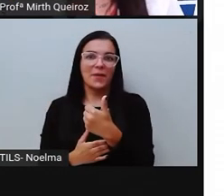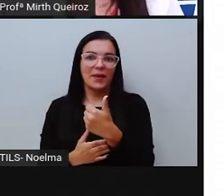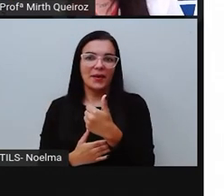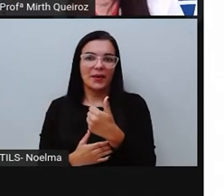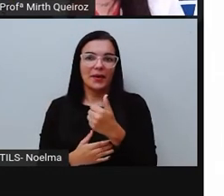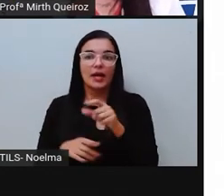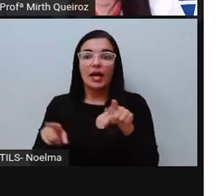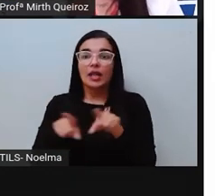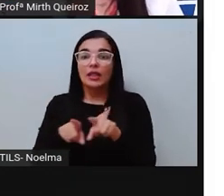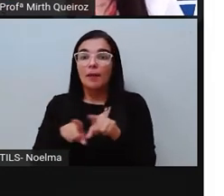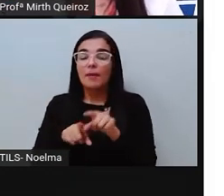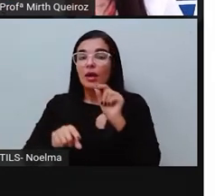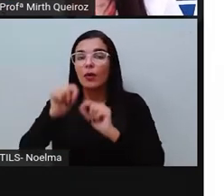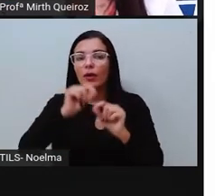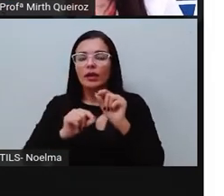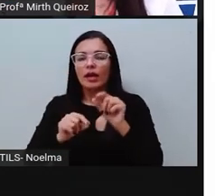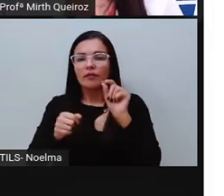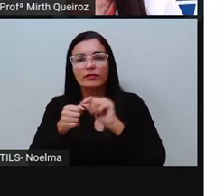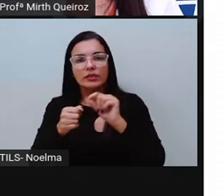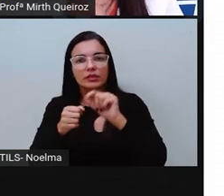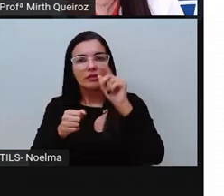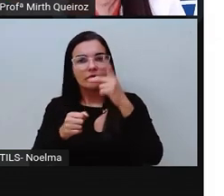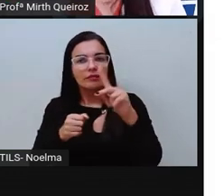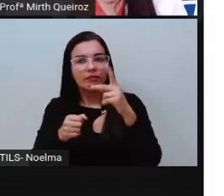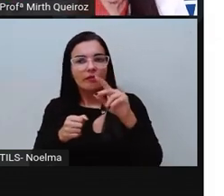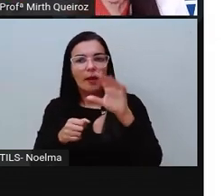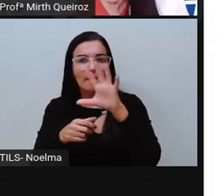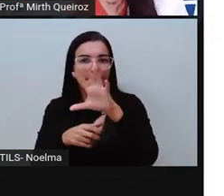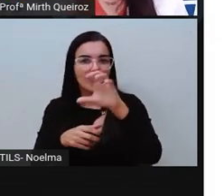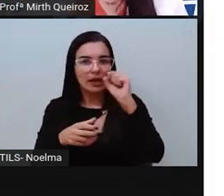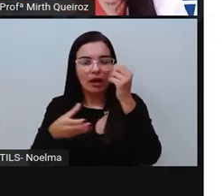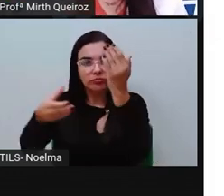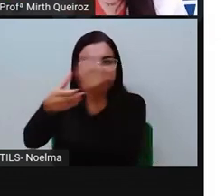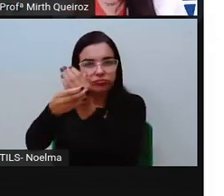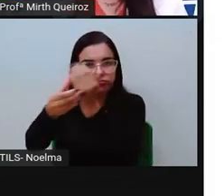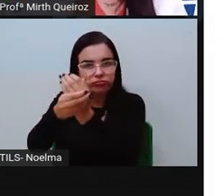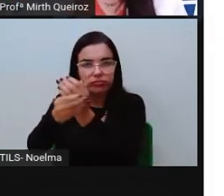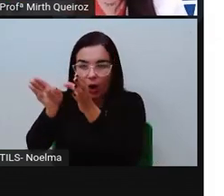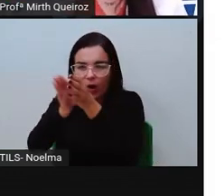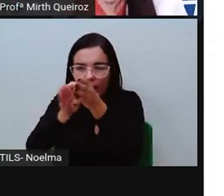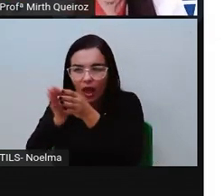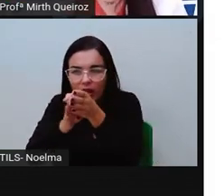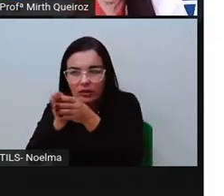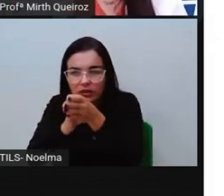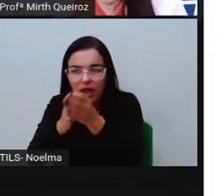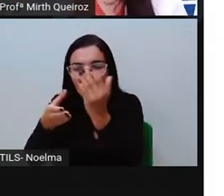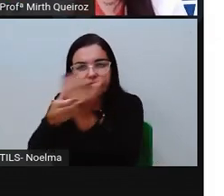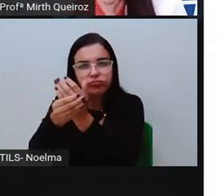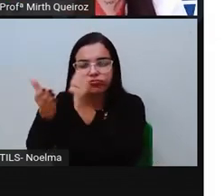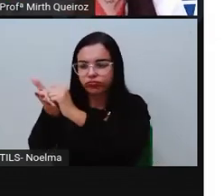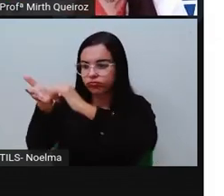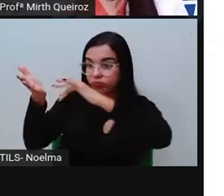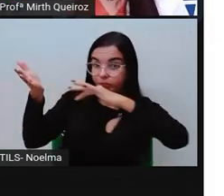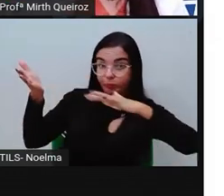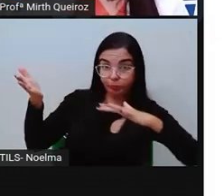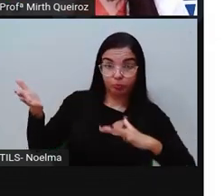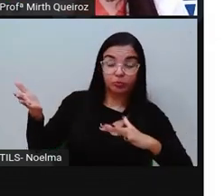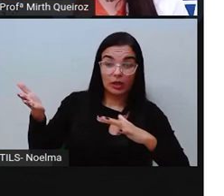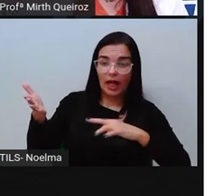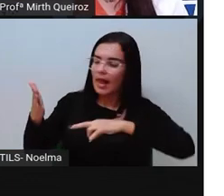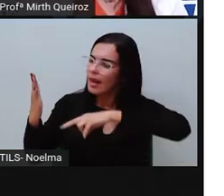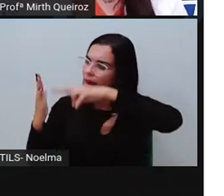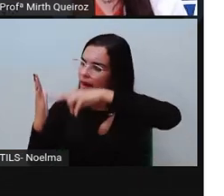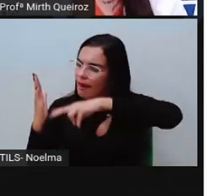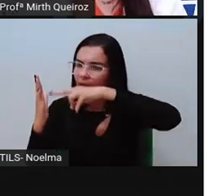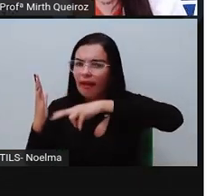essa leitura, vocês vão pegar lá o percurso pedagógico de vocês, né, que são as atividades, ler